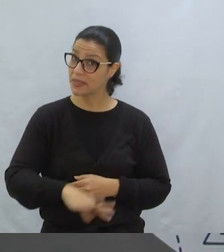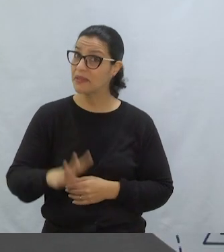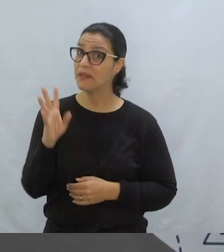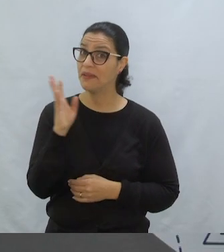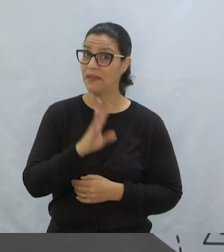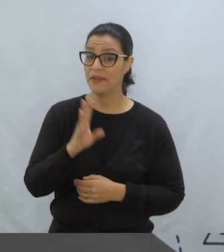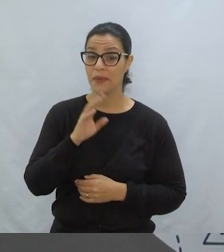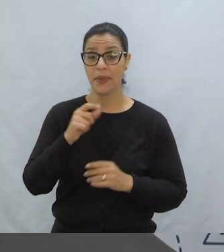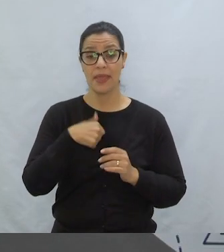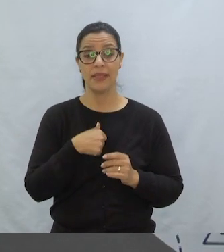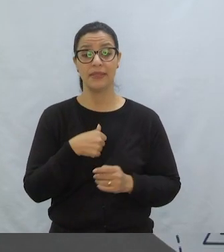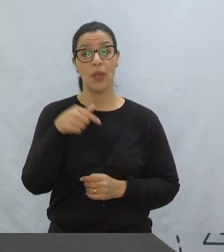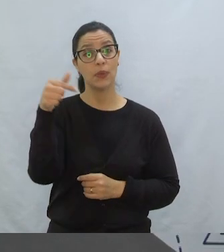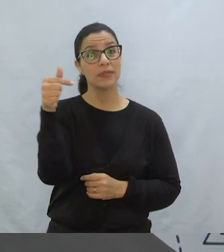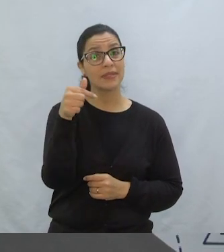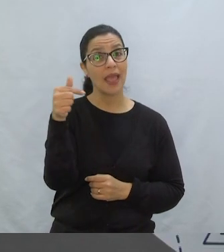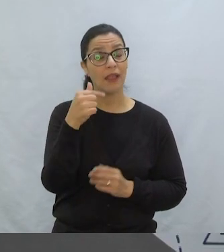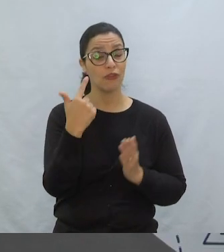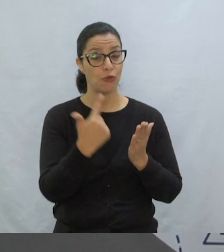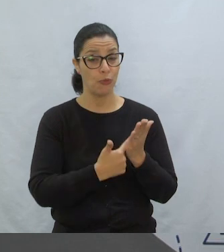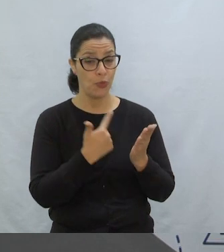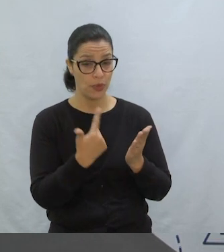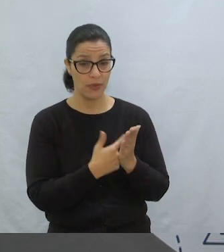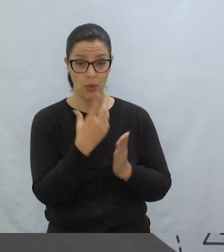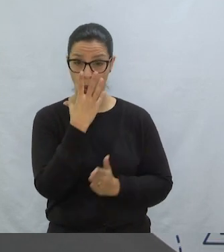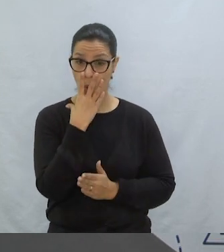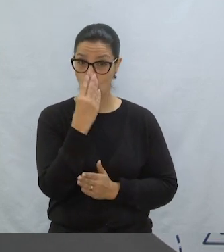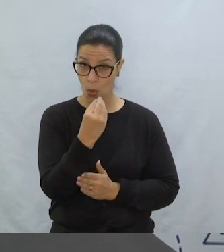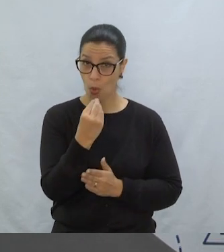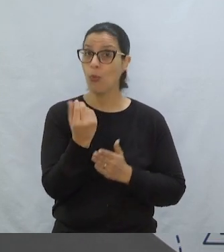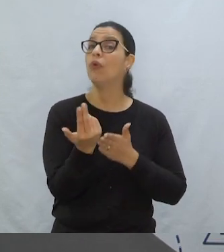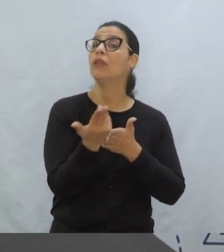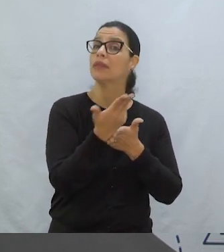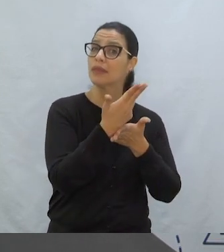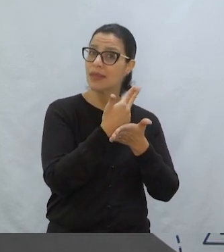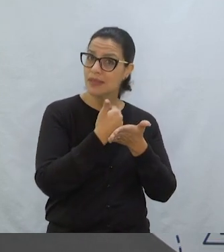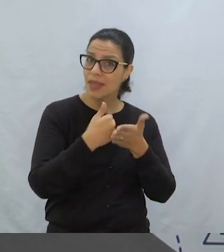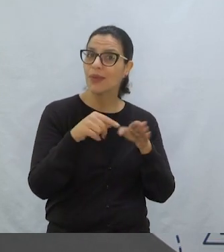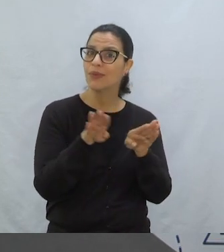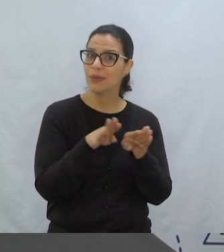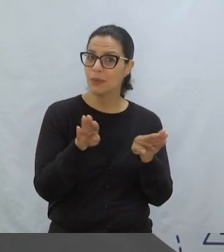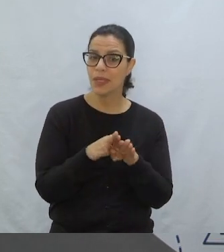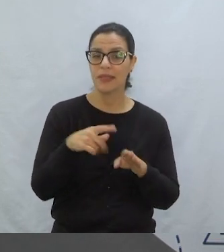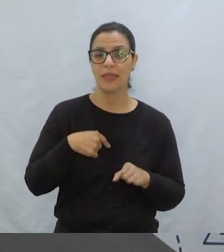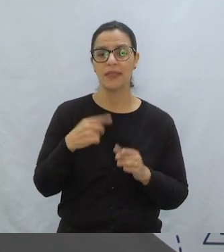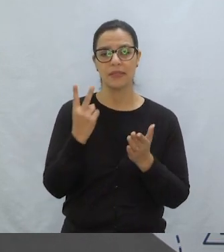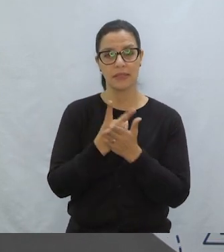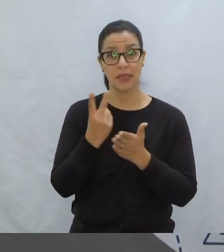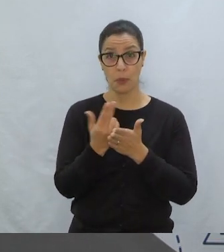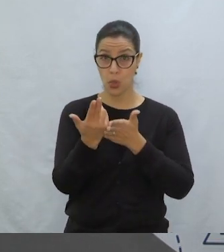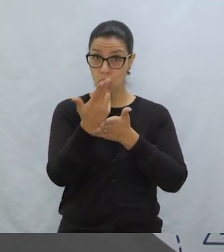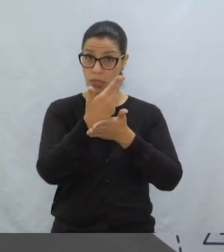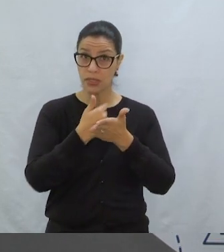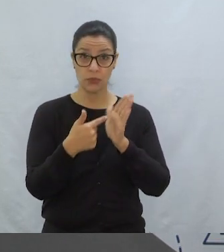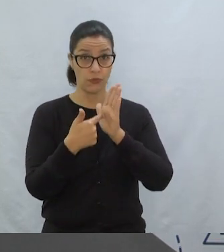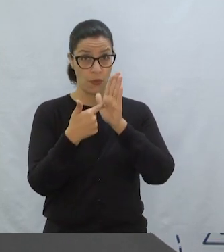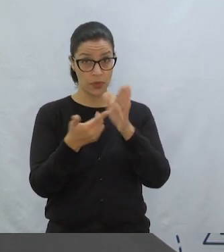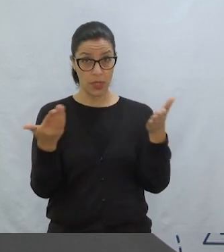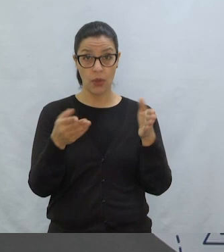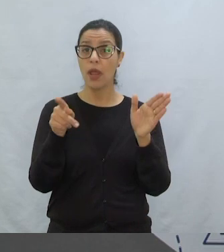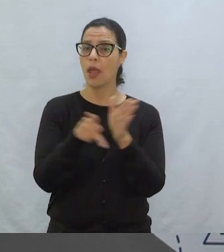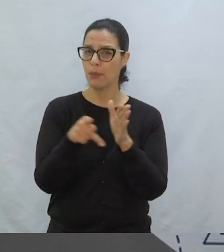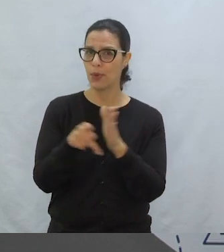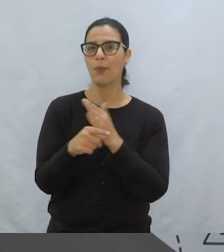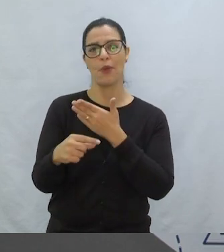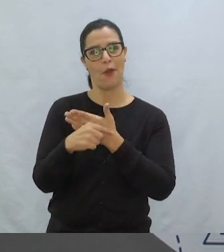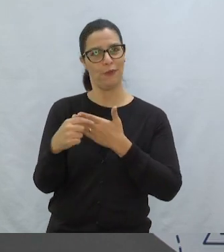É muito legal, né? Este é o sétimo livro Que ele escreveu e ilustrou Então todas essas ilustrações Que você vai ver